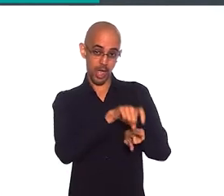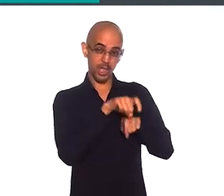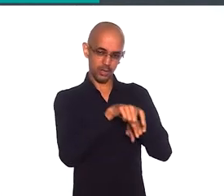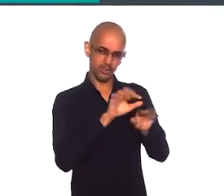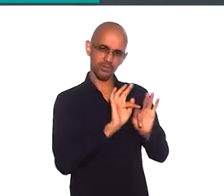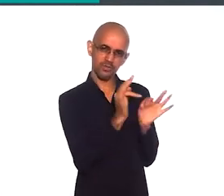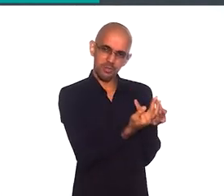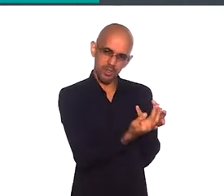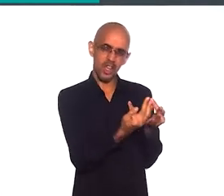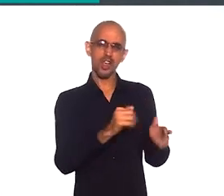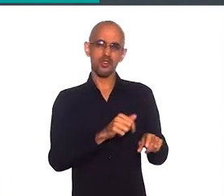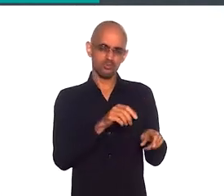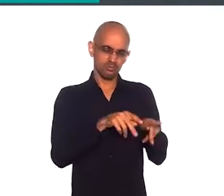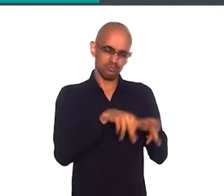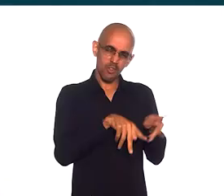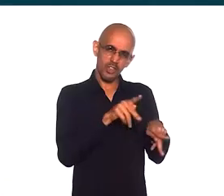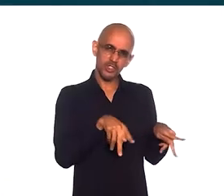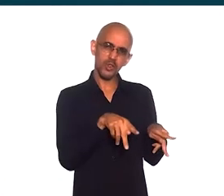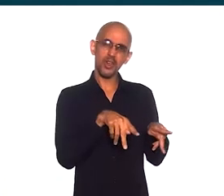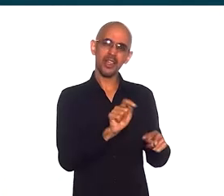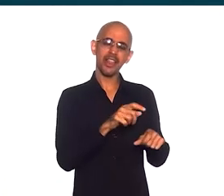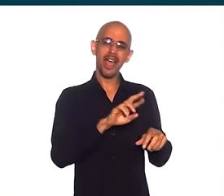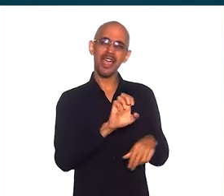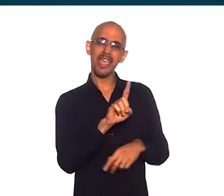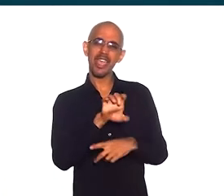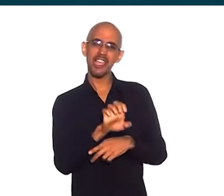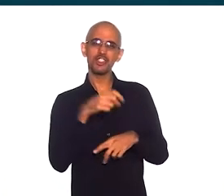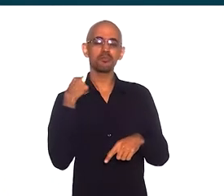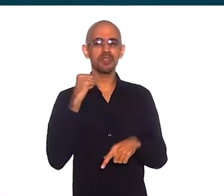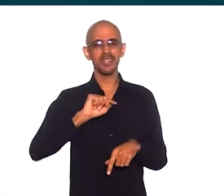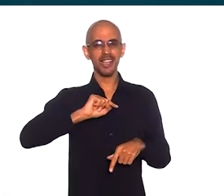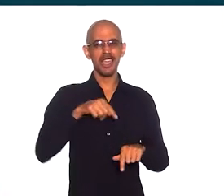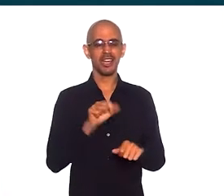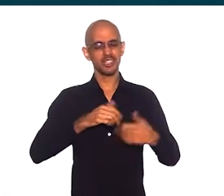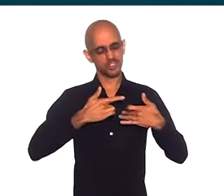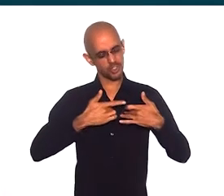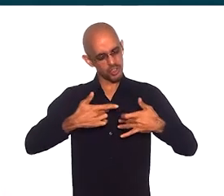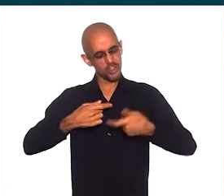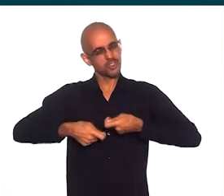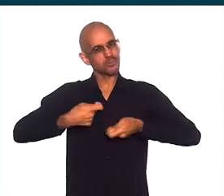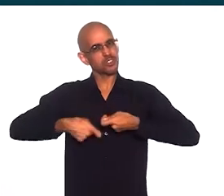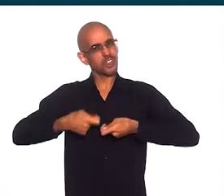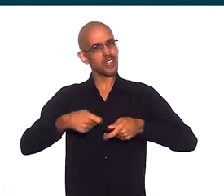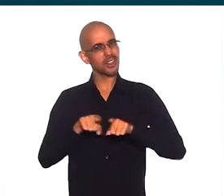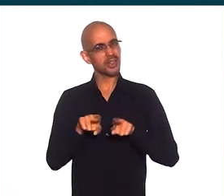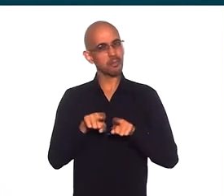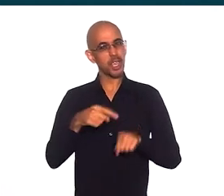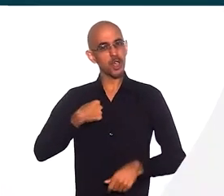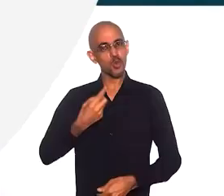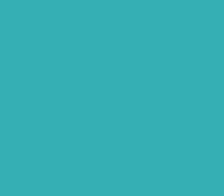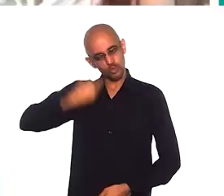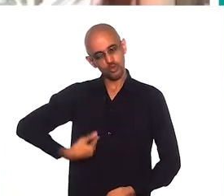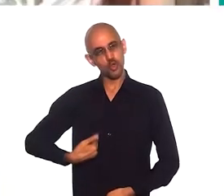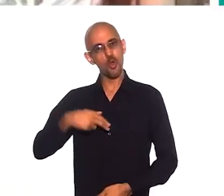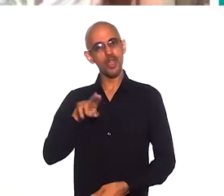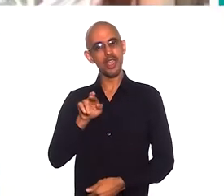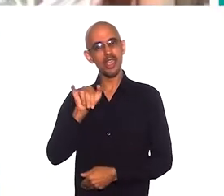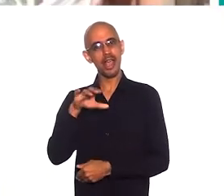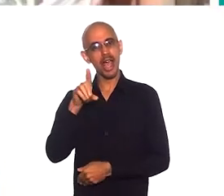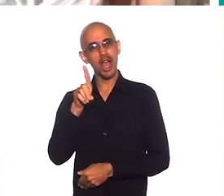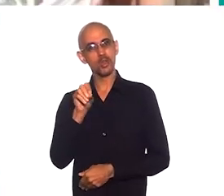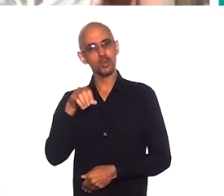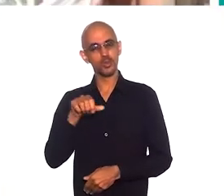agricultora familiar, quituteira e educadora da Rede Mineira de Educadores Populares em Economia Solidária. Eu sou